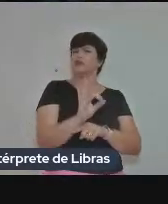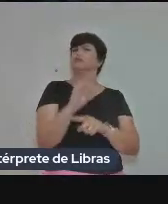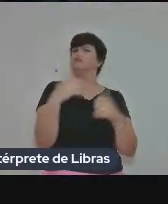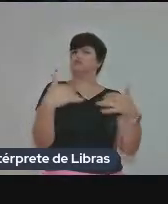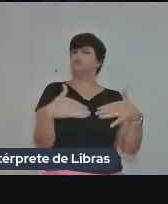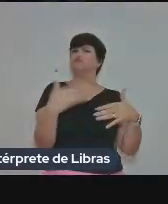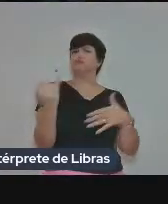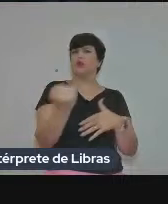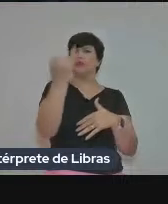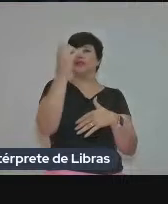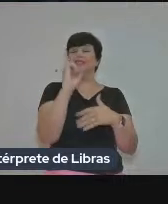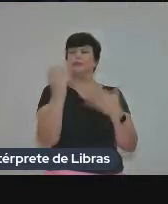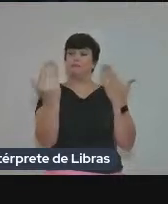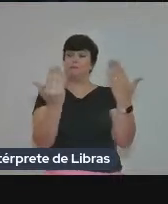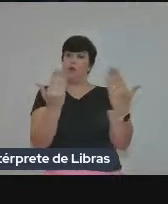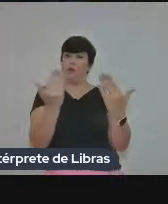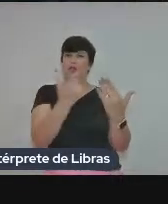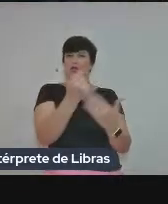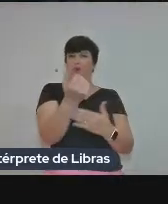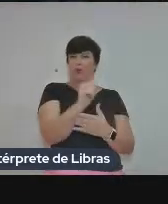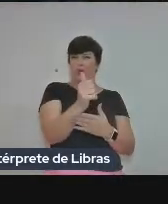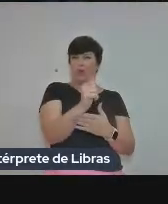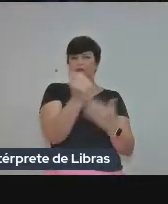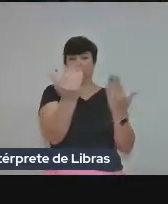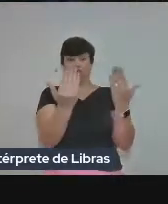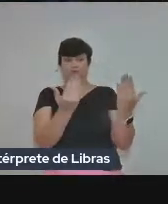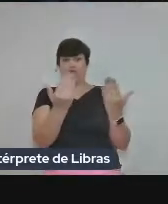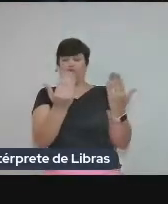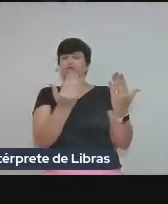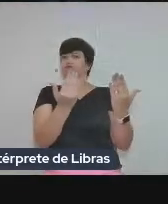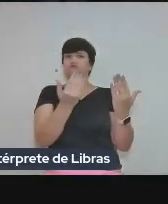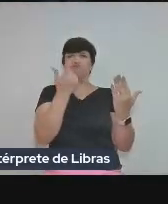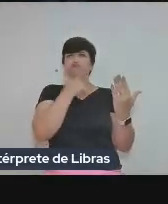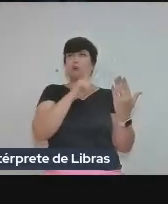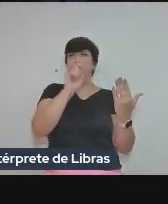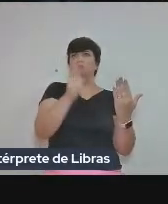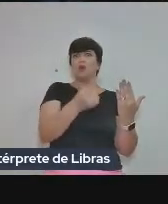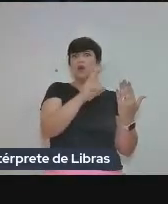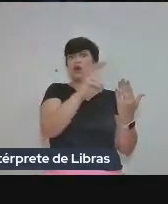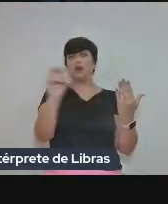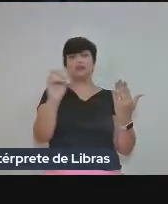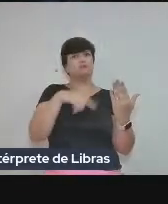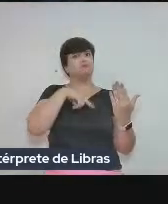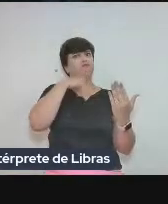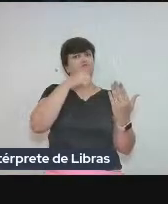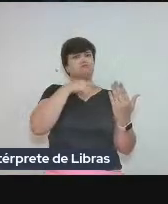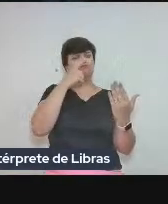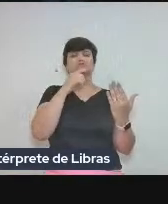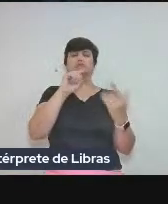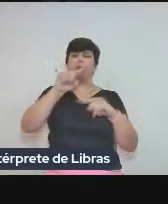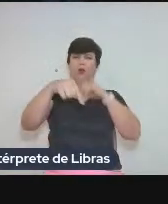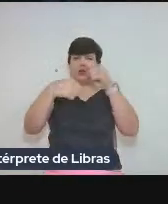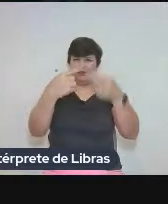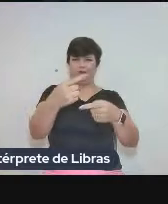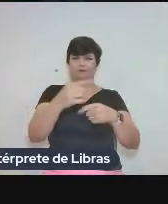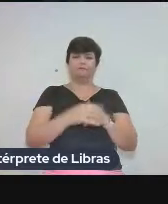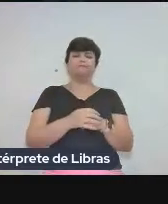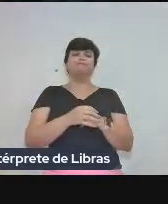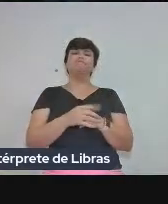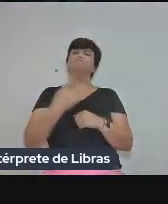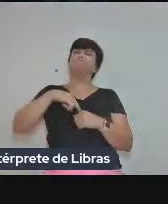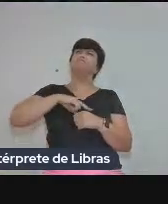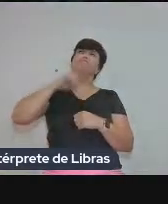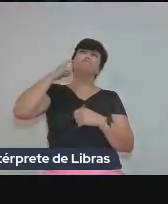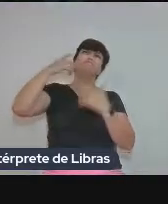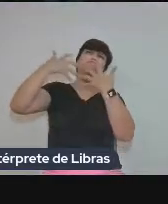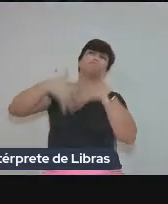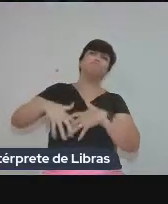gente considerasse que em 2011, as solicitações não chegavam nem a 1.500 anualmente. Pode passar. Aí, enfim,